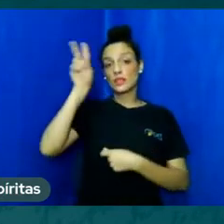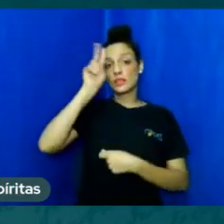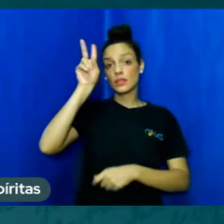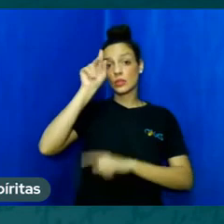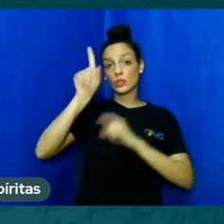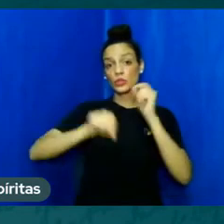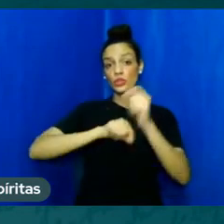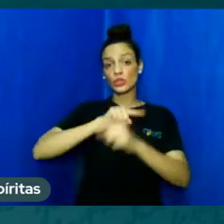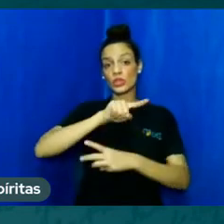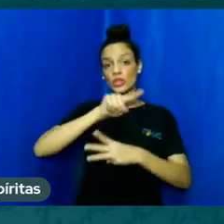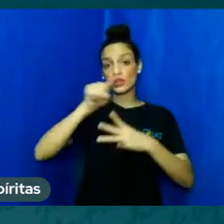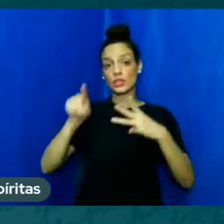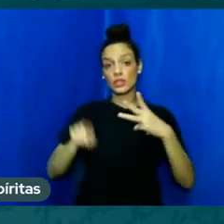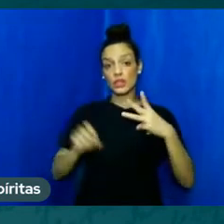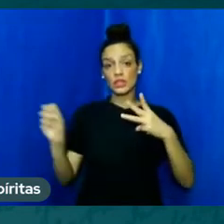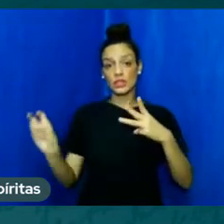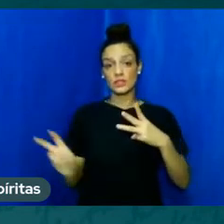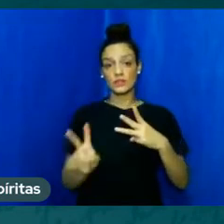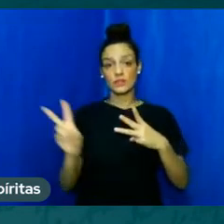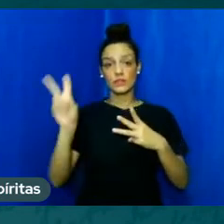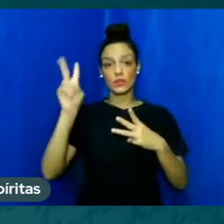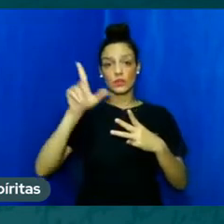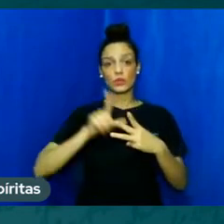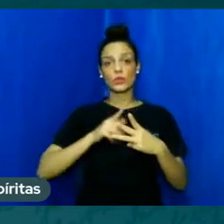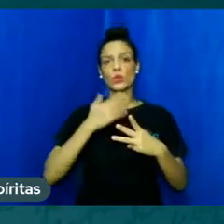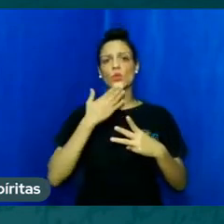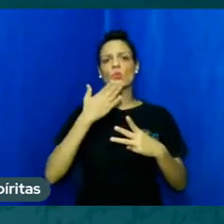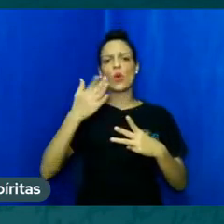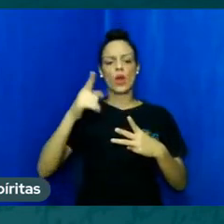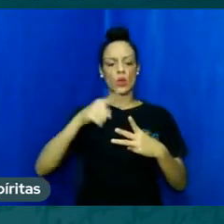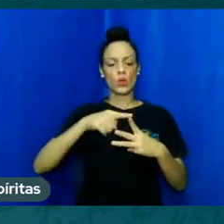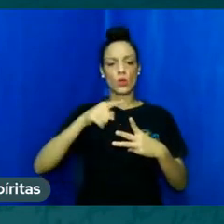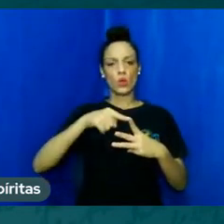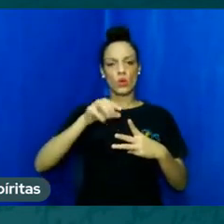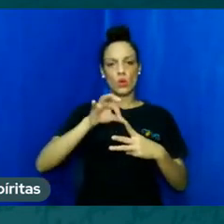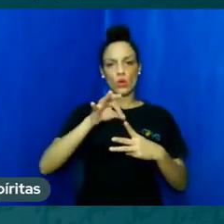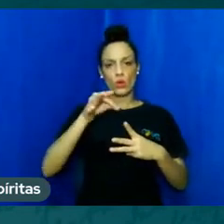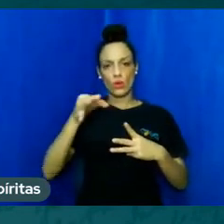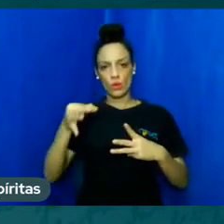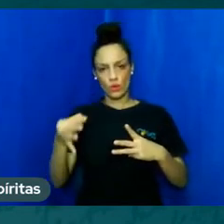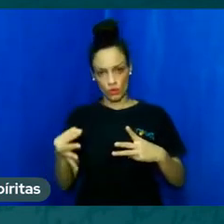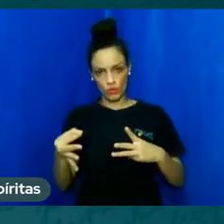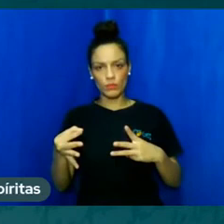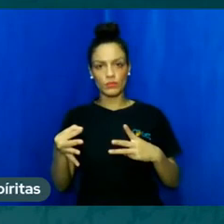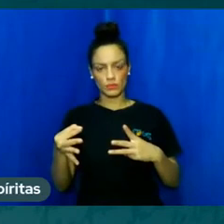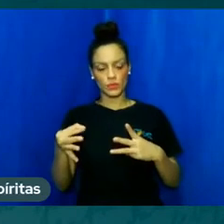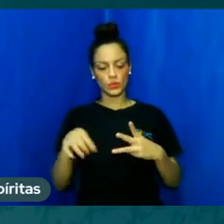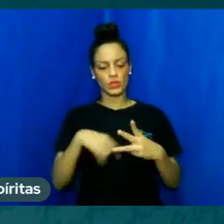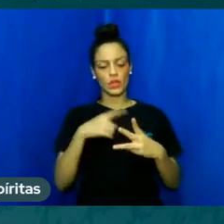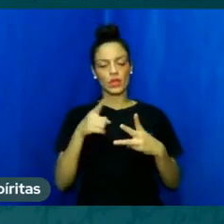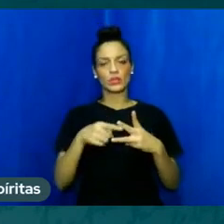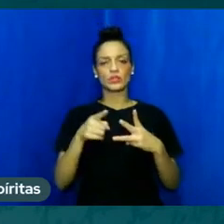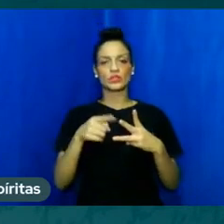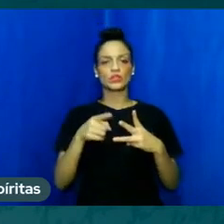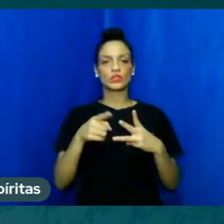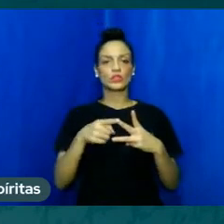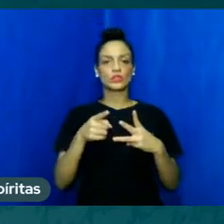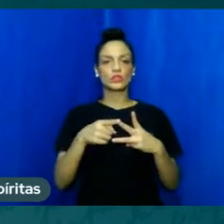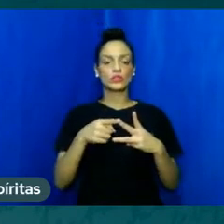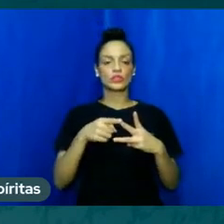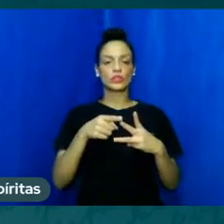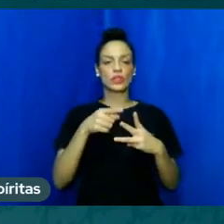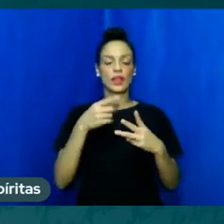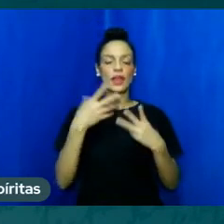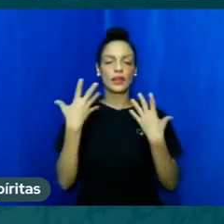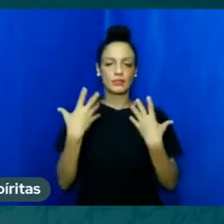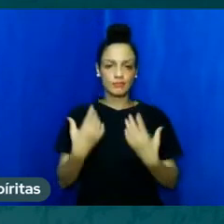lá nas bem-aventuranças a virtude da humildade nos pobres pelo espírito que é a primeira a virtude da resignação